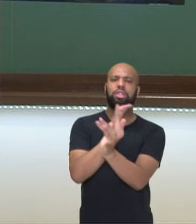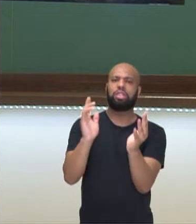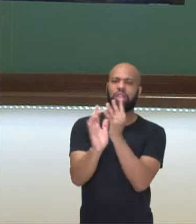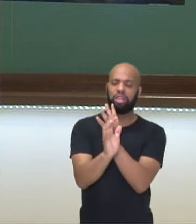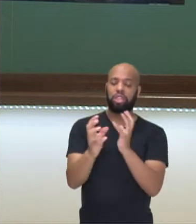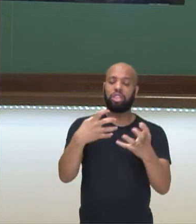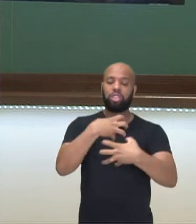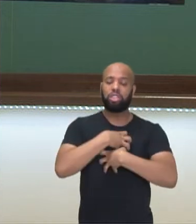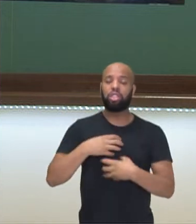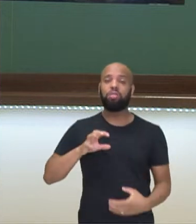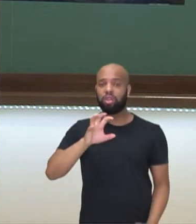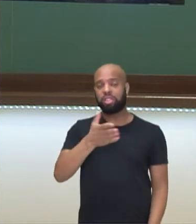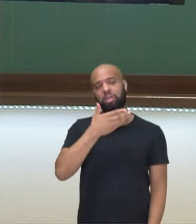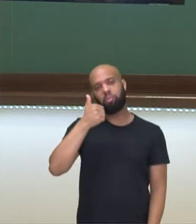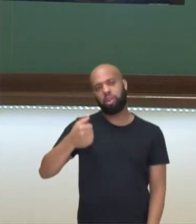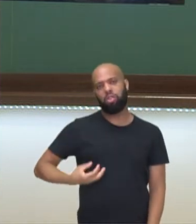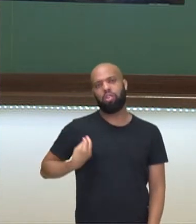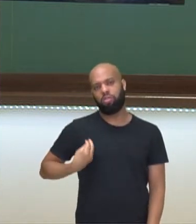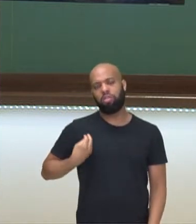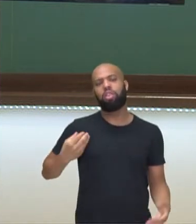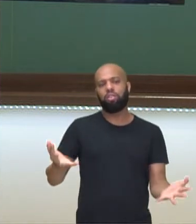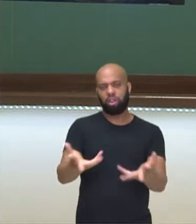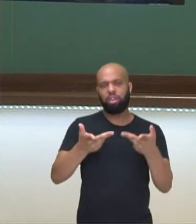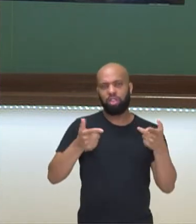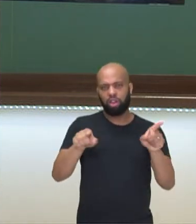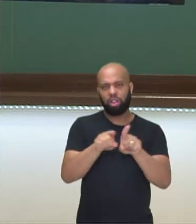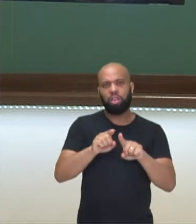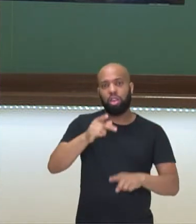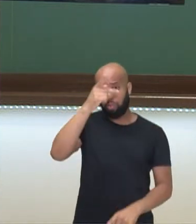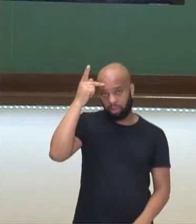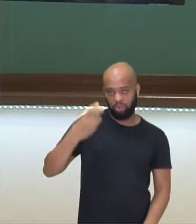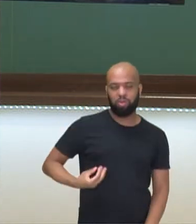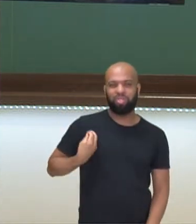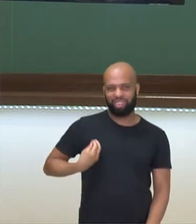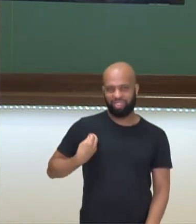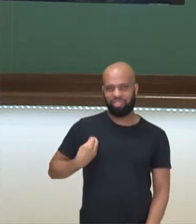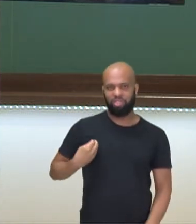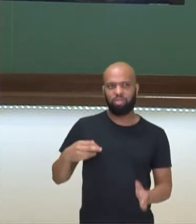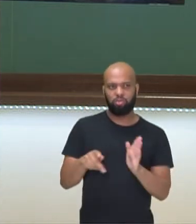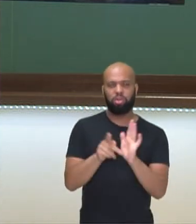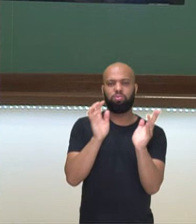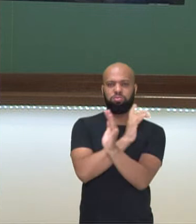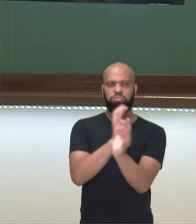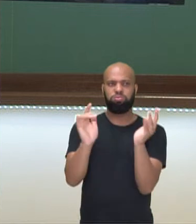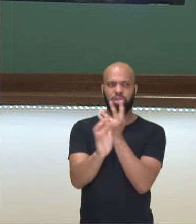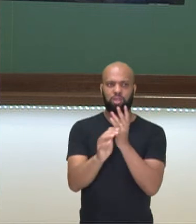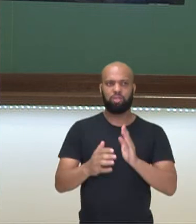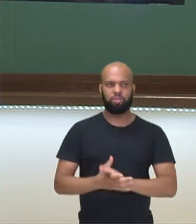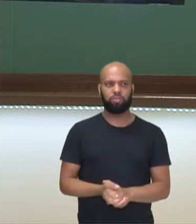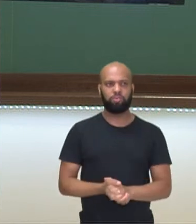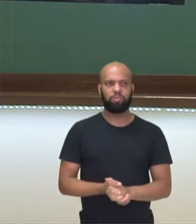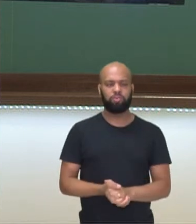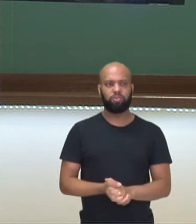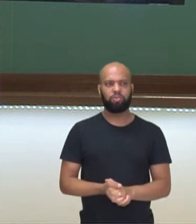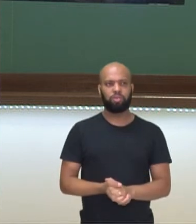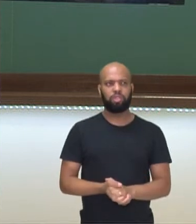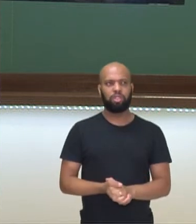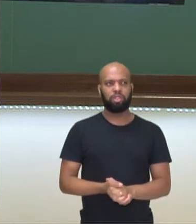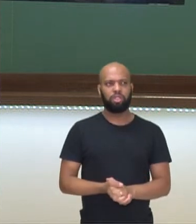exista uma melhor qualidade de vida para as pessoas pessoas nos grandes centros urbanos, tá ok?